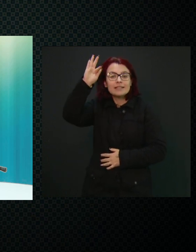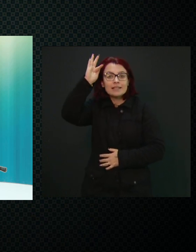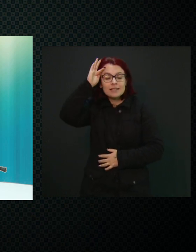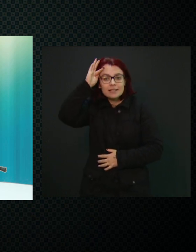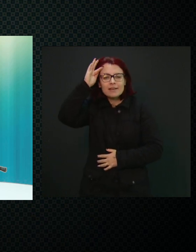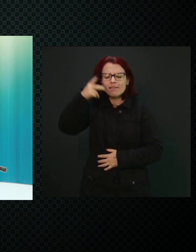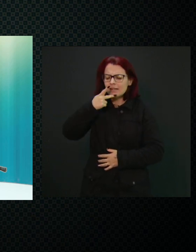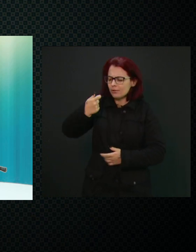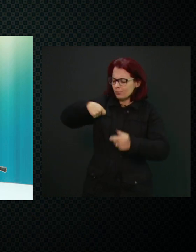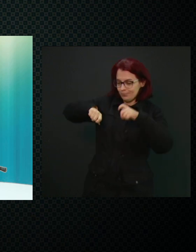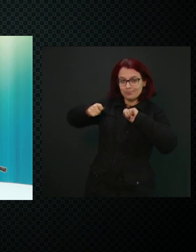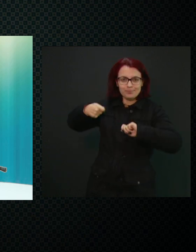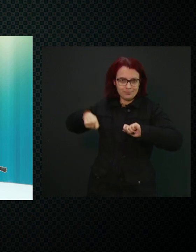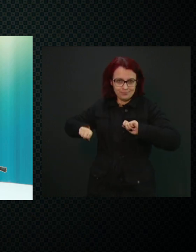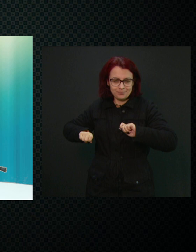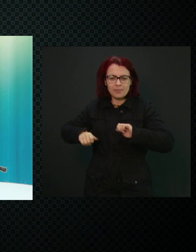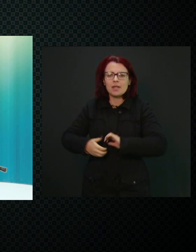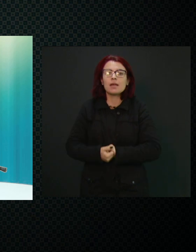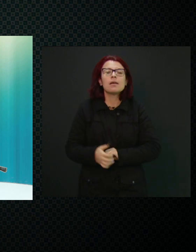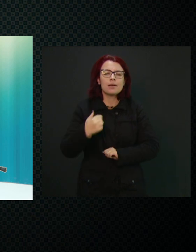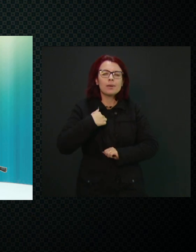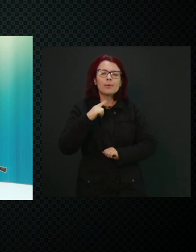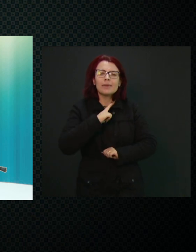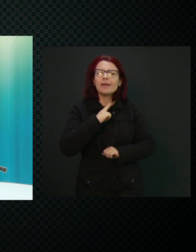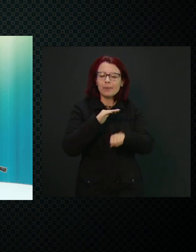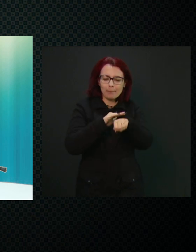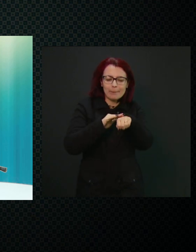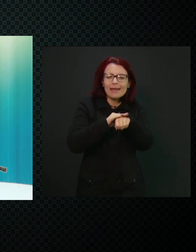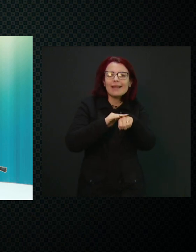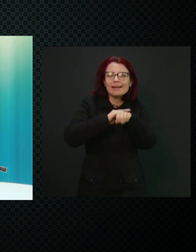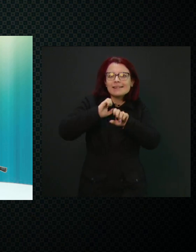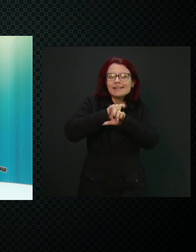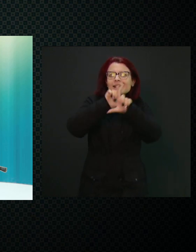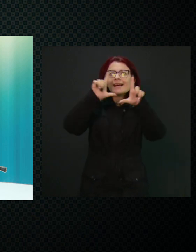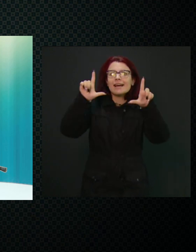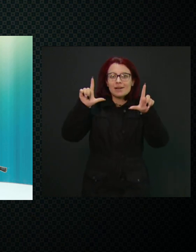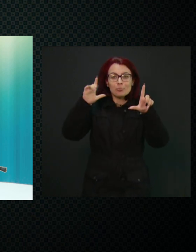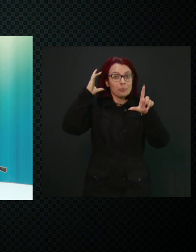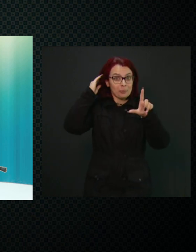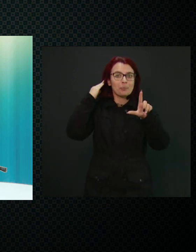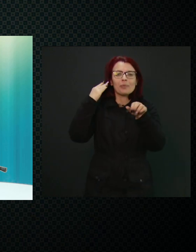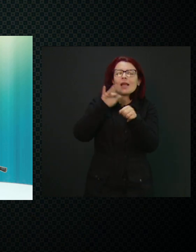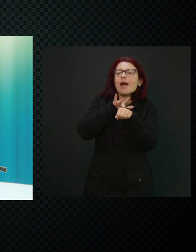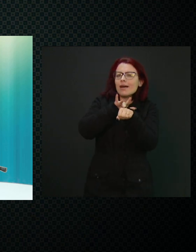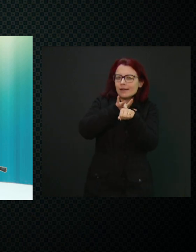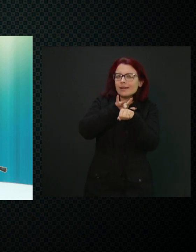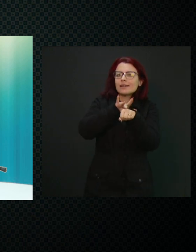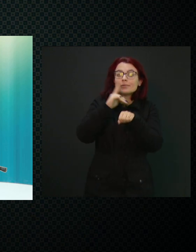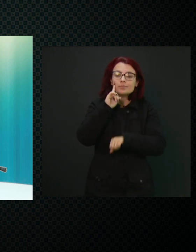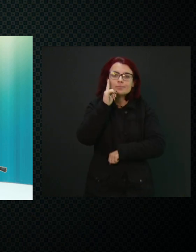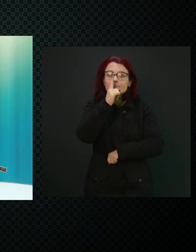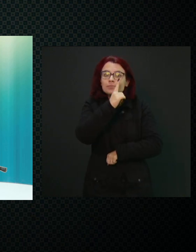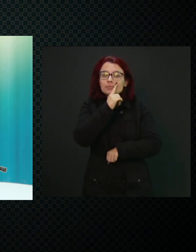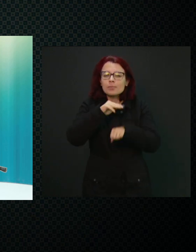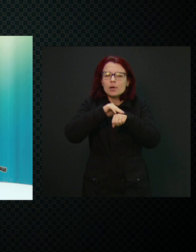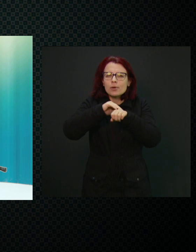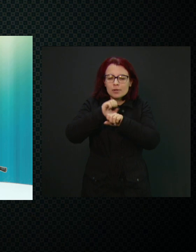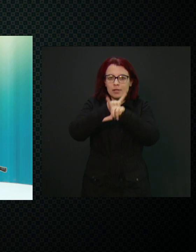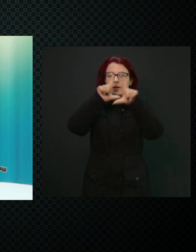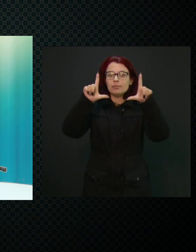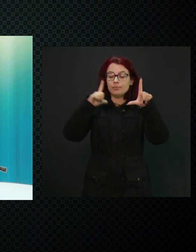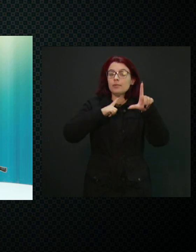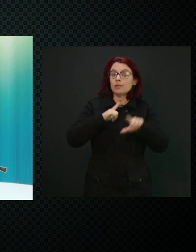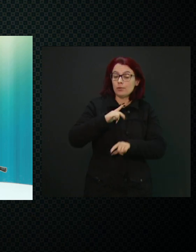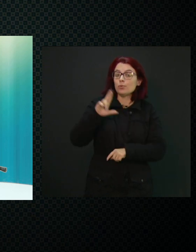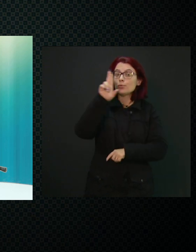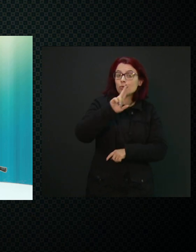sou uma pessoa com a pele clara, sou careca, tenho os olhos castanhos claros, uso óculos